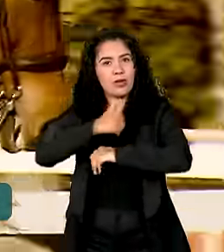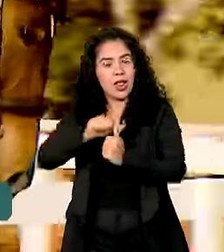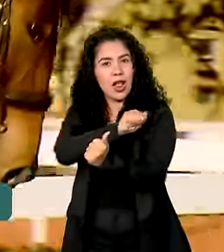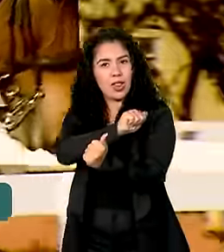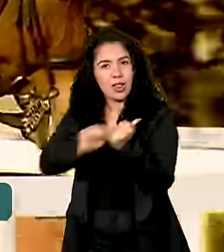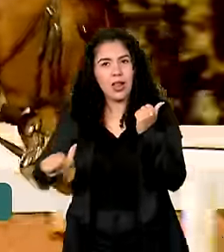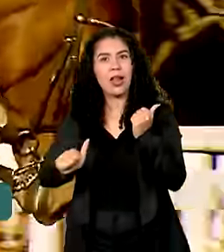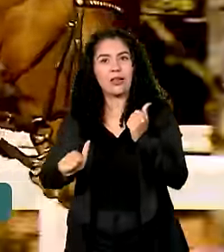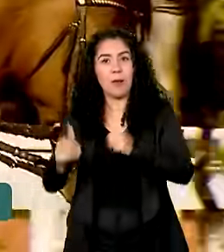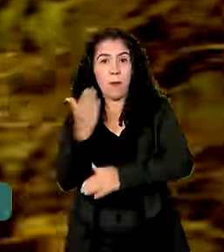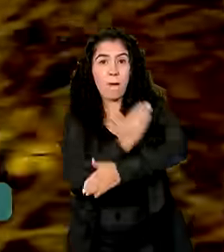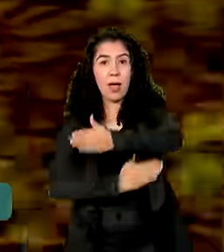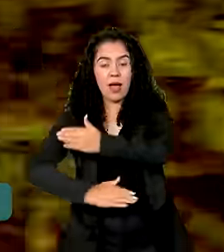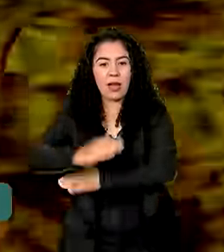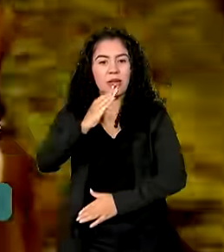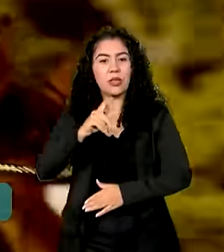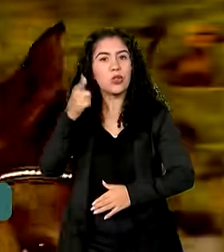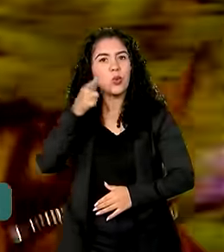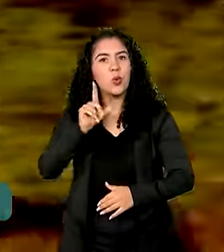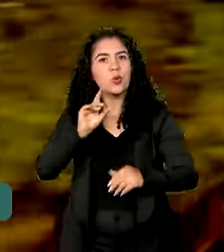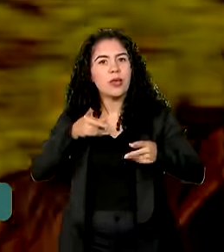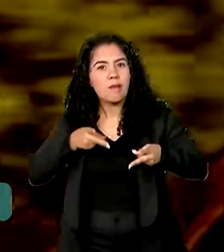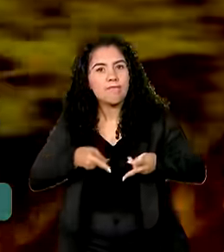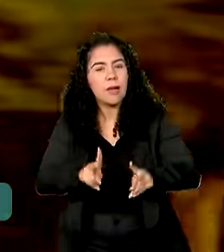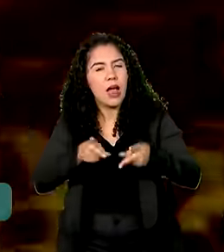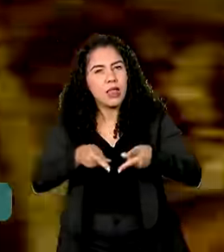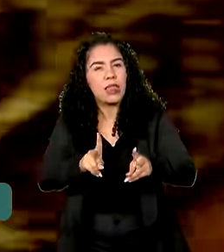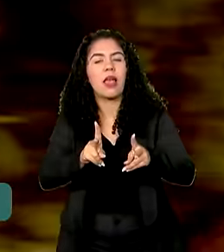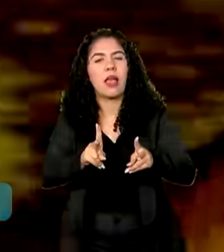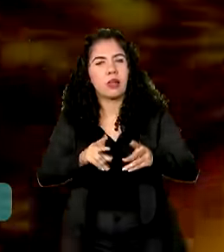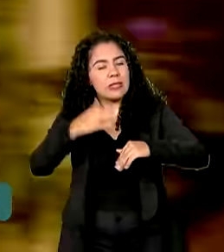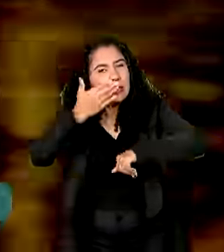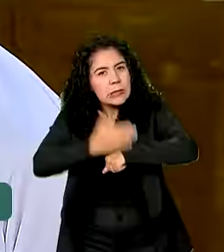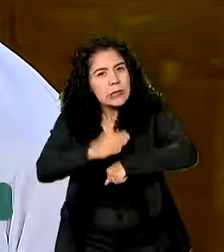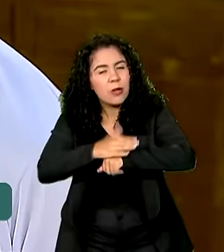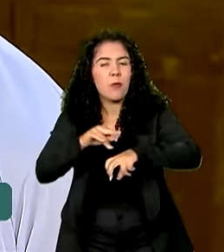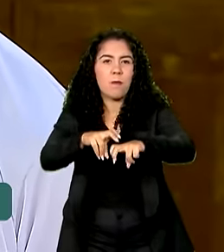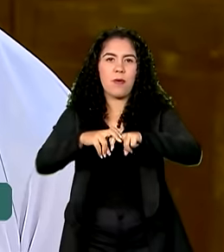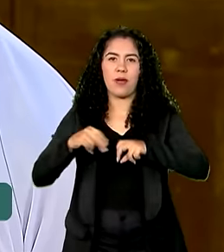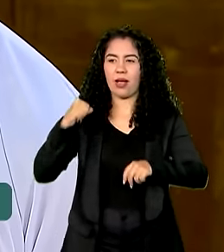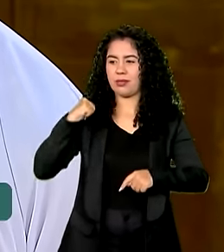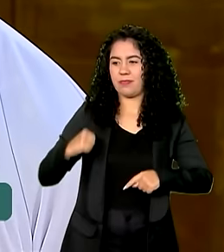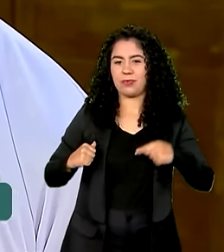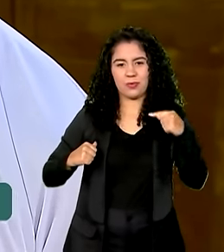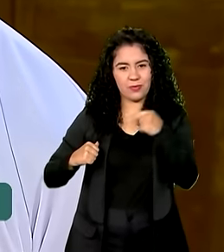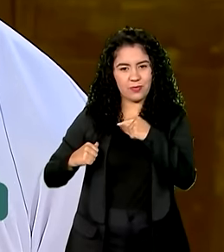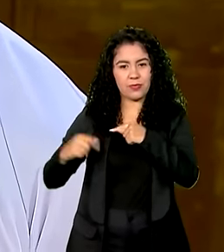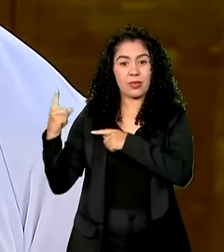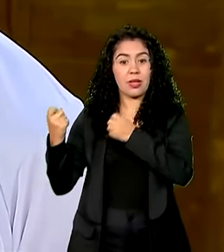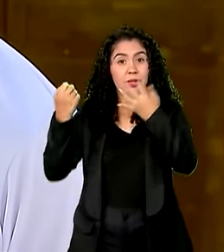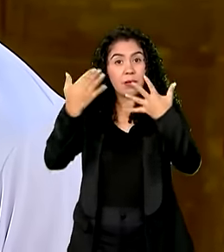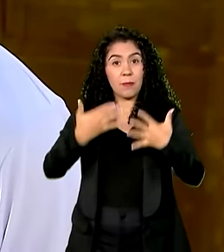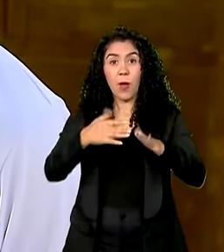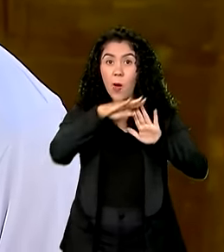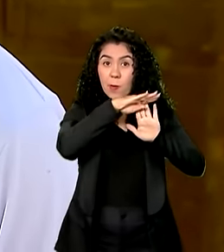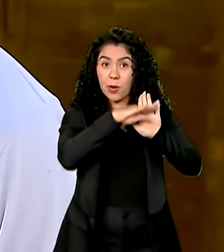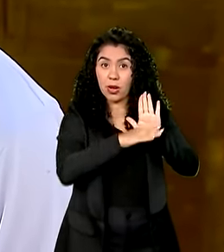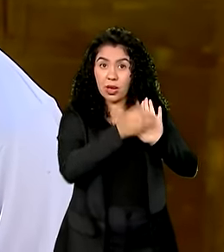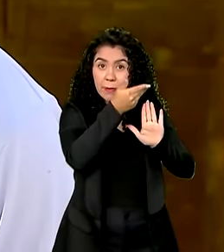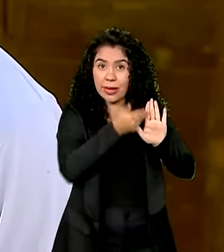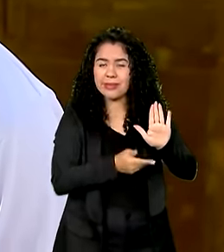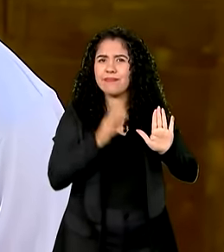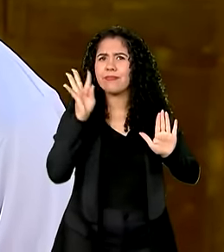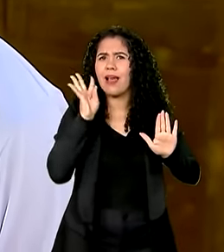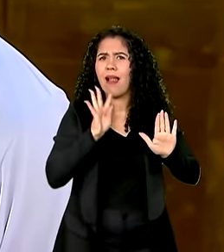e conta que só consegue manter a rotina de treinos por causa do Bolsa Atleta. Esse programa é muito legal porque ele dá